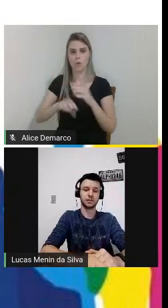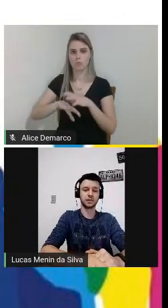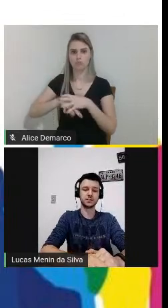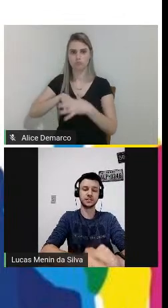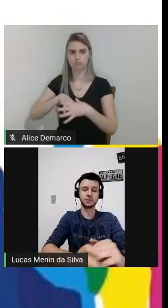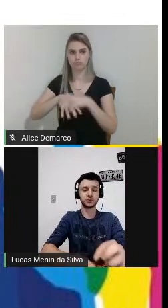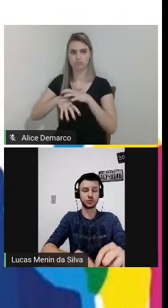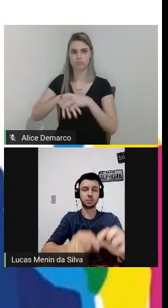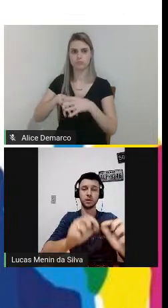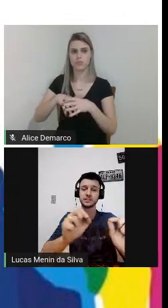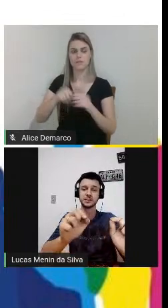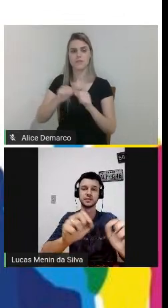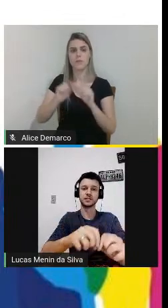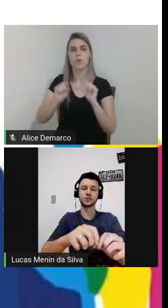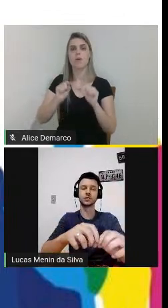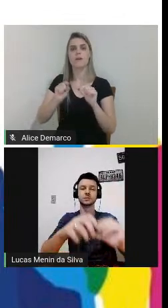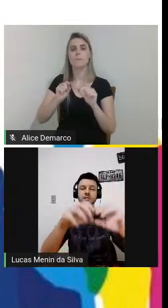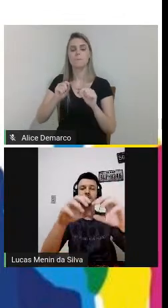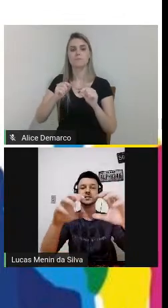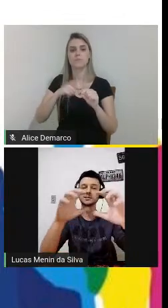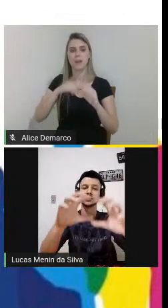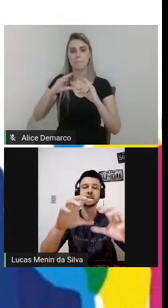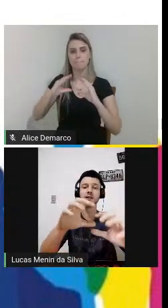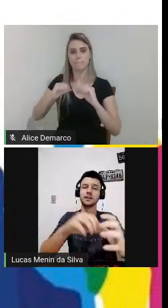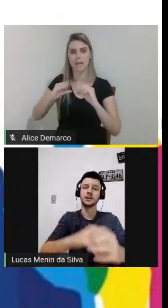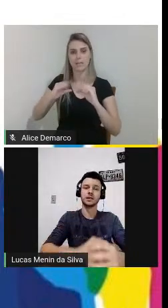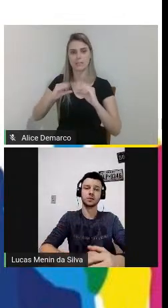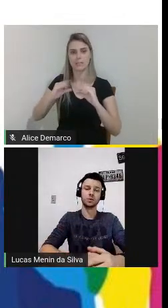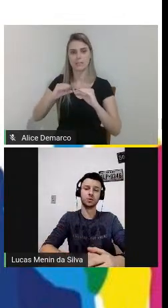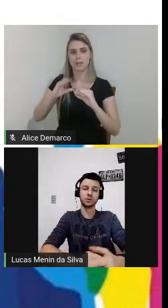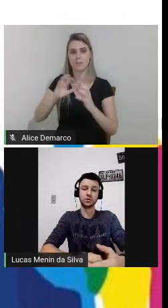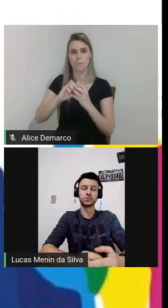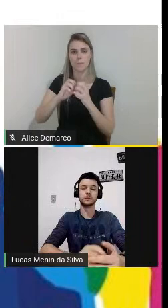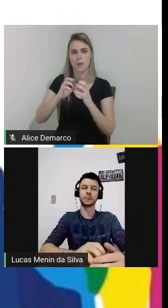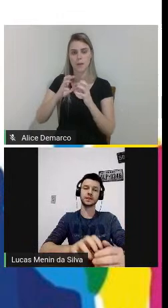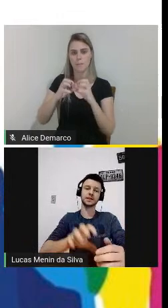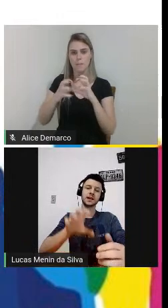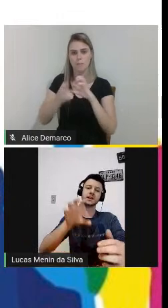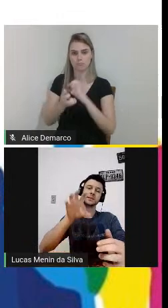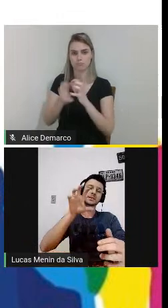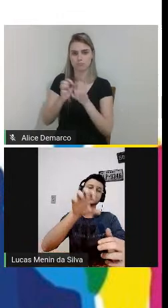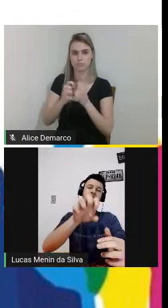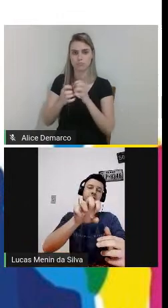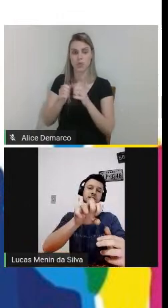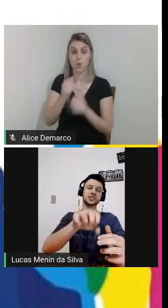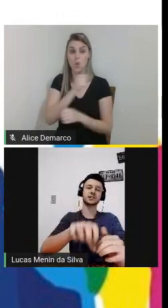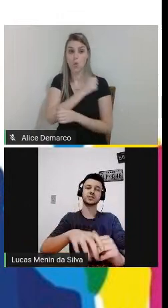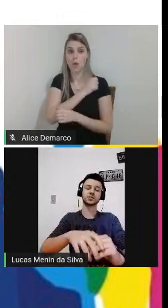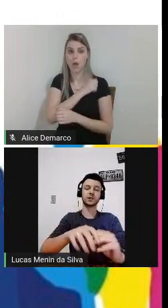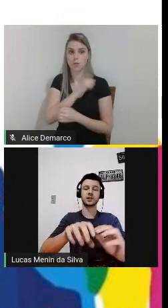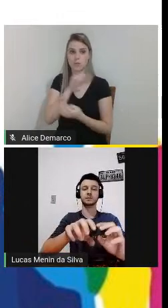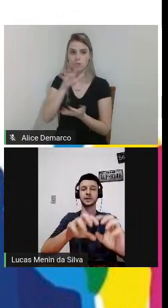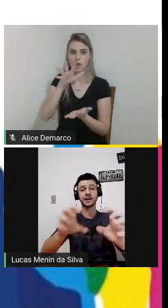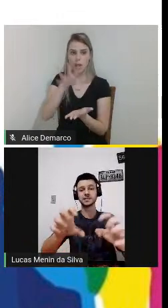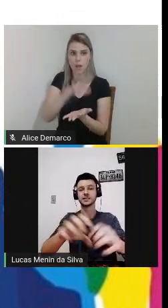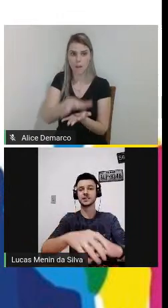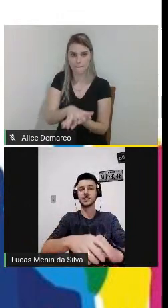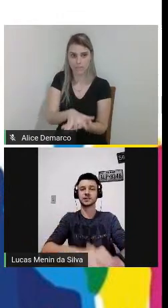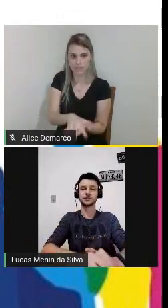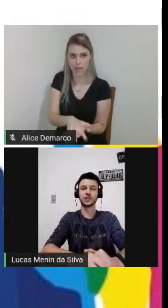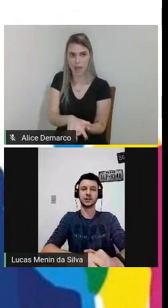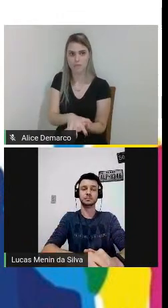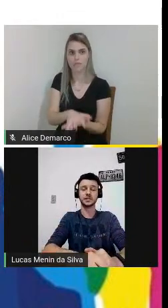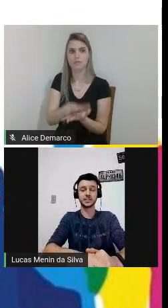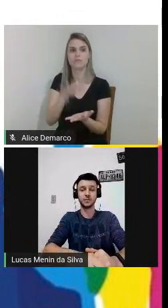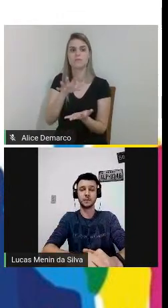nós fizemos um suporte e colocamos a massinha de modelar o aluno ia lá apertava deixava a sua pegada